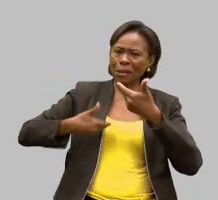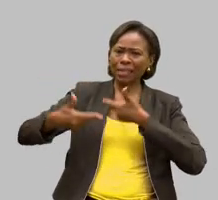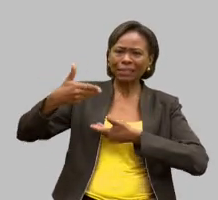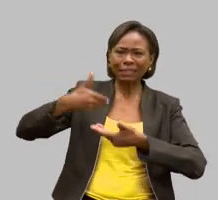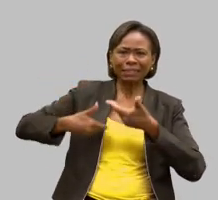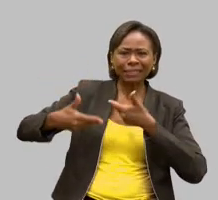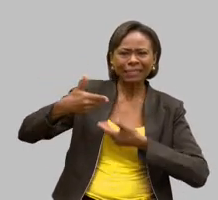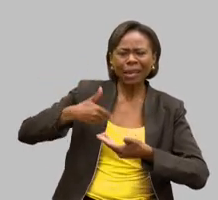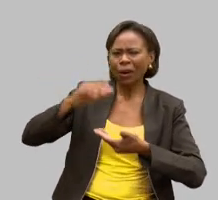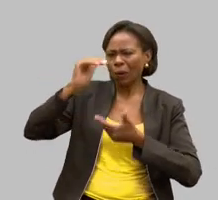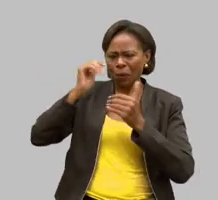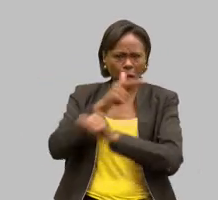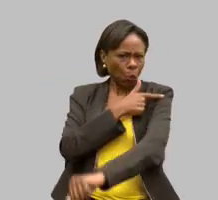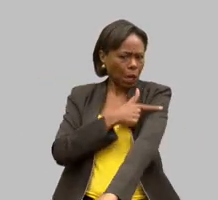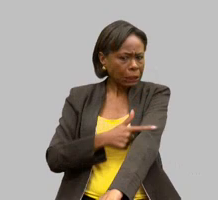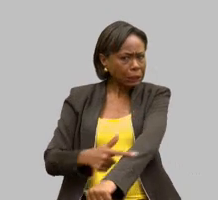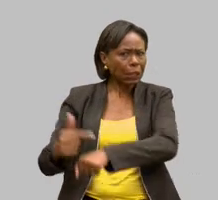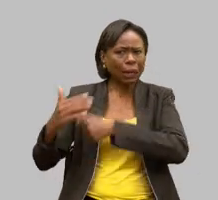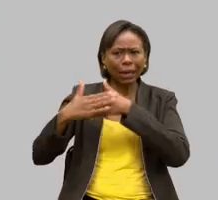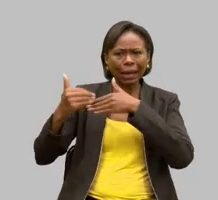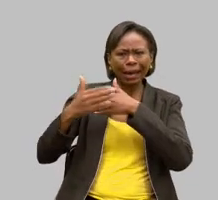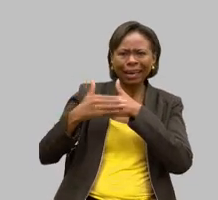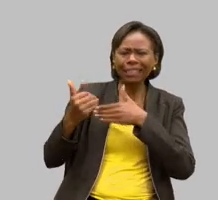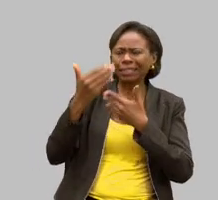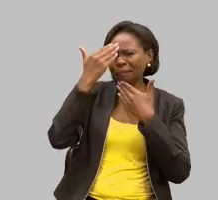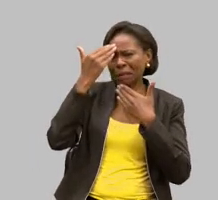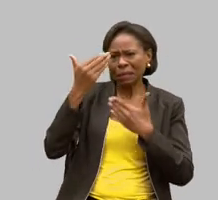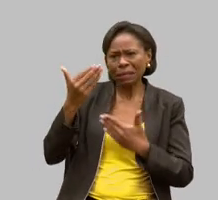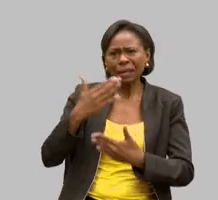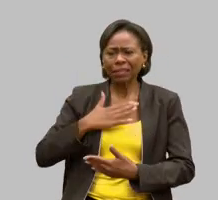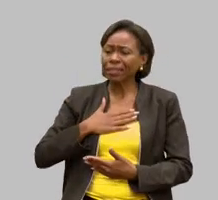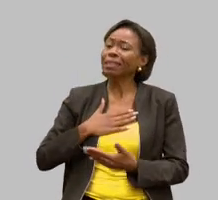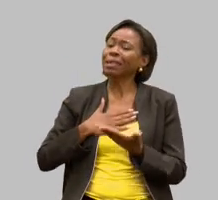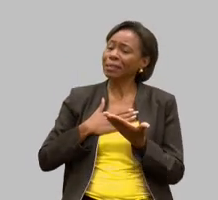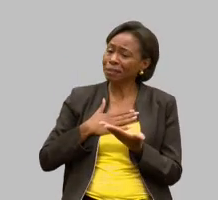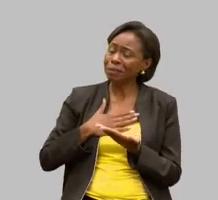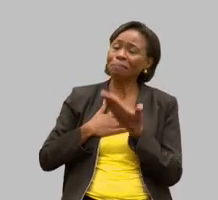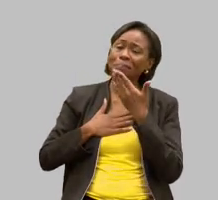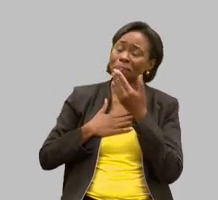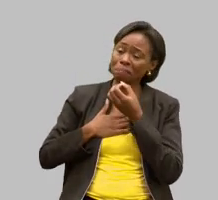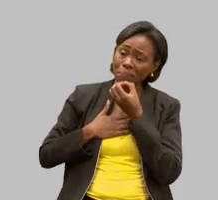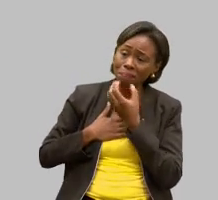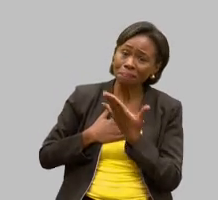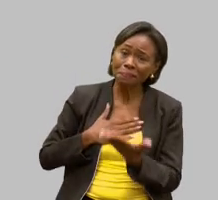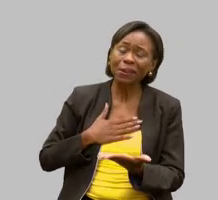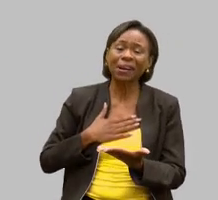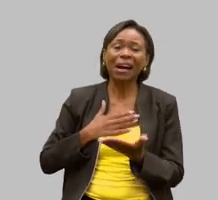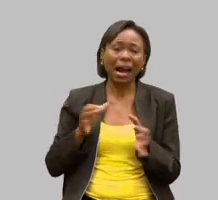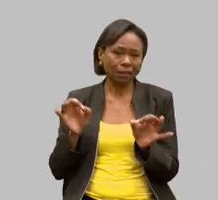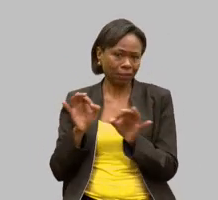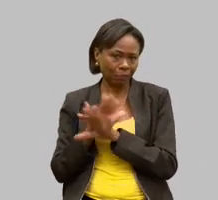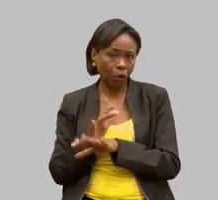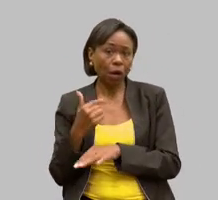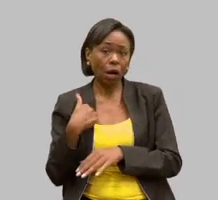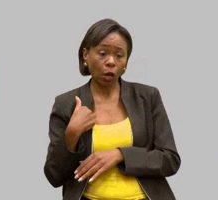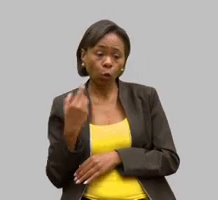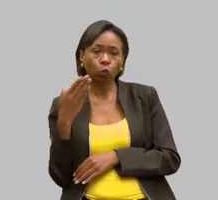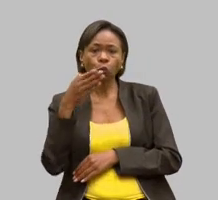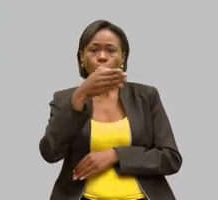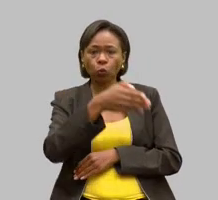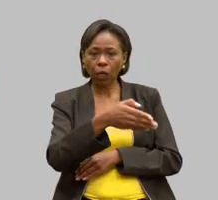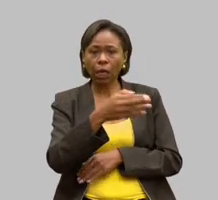abraçando, me agradecendo, e eu reconheci, e terminou ali, nós agradecemos ele, e fui lá agradecer a